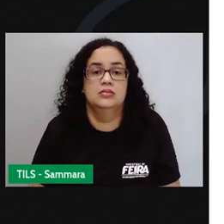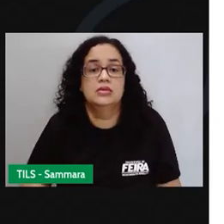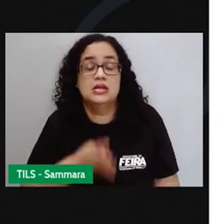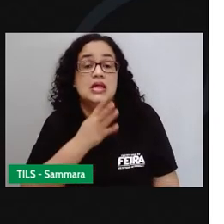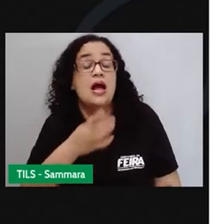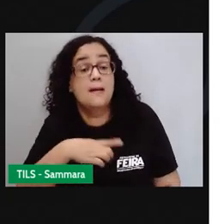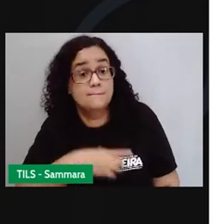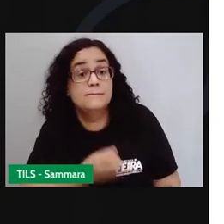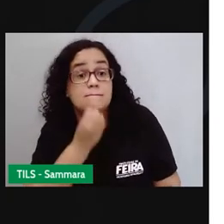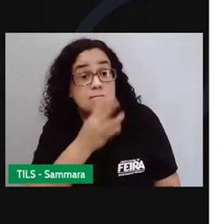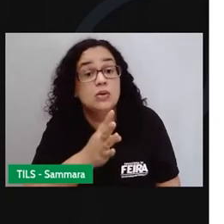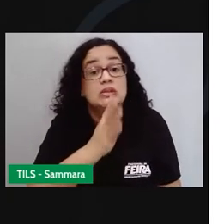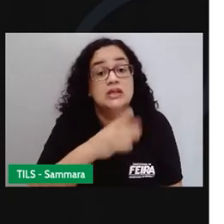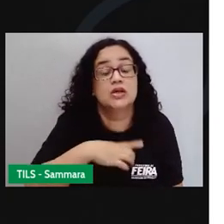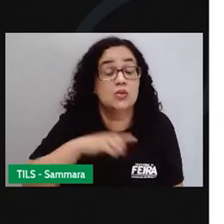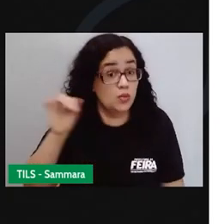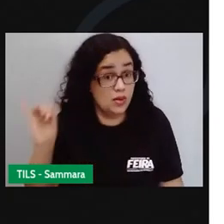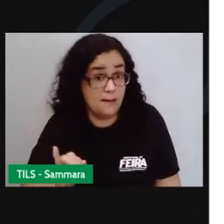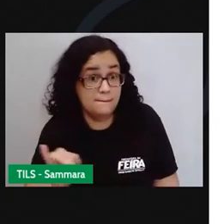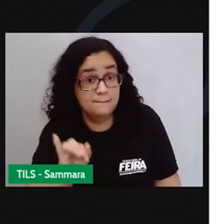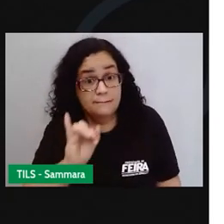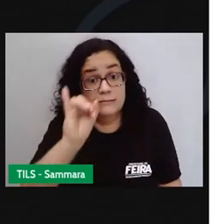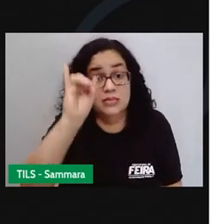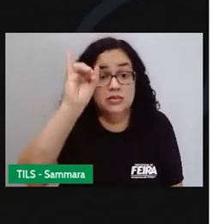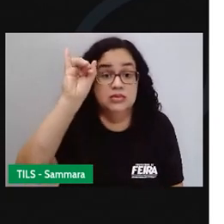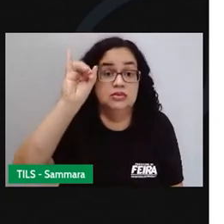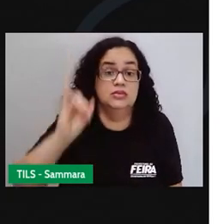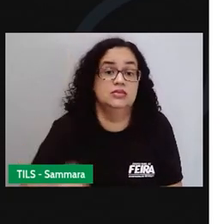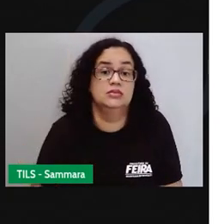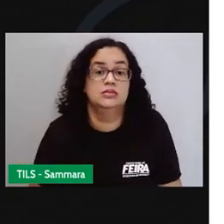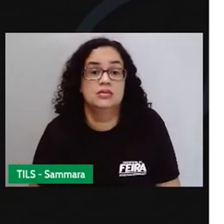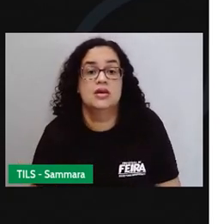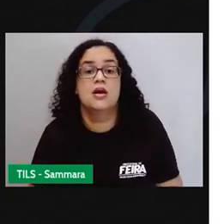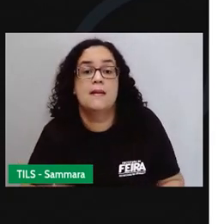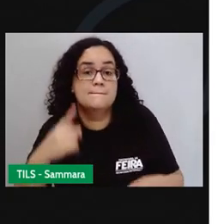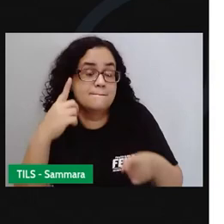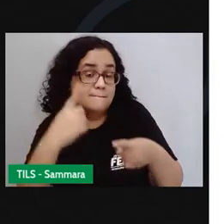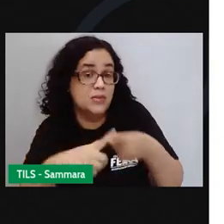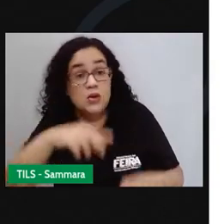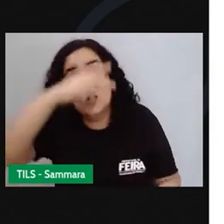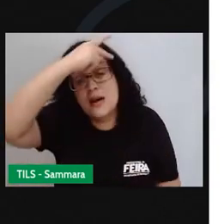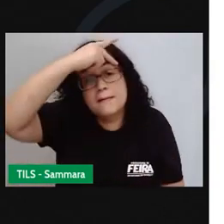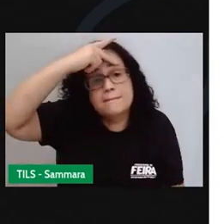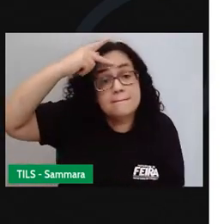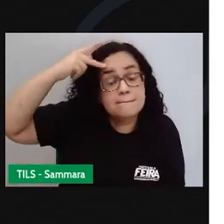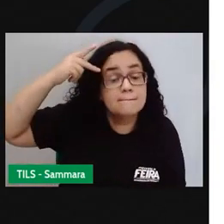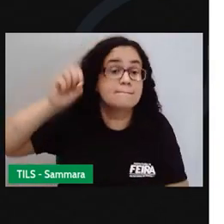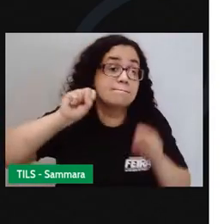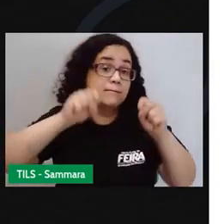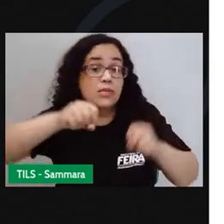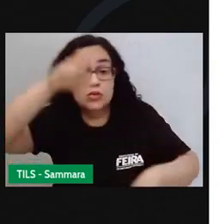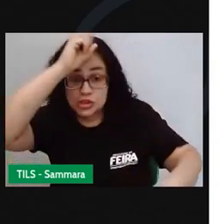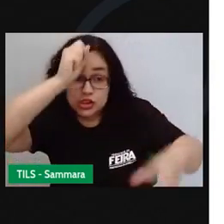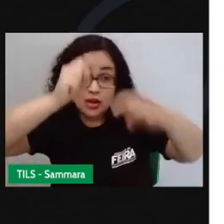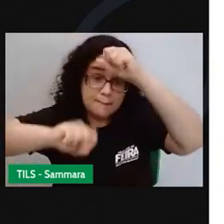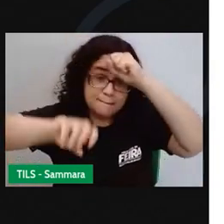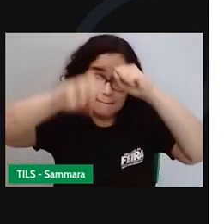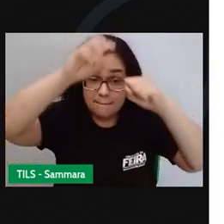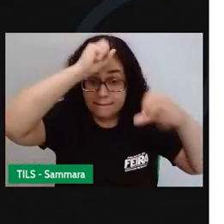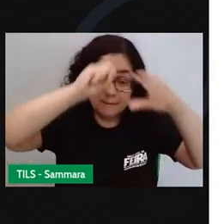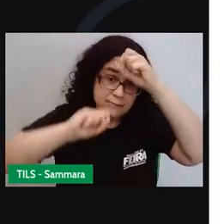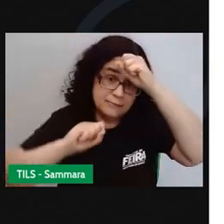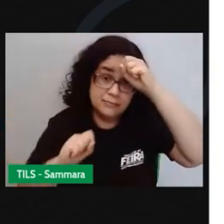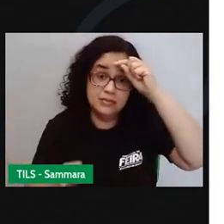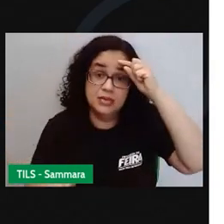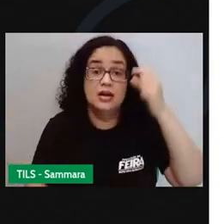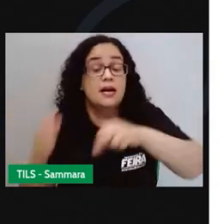tem. É muito importante. Porque as pessoas podem aprender a agir de